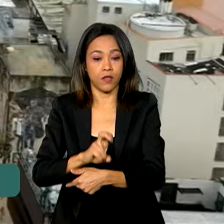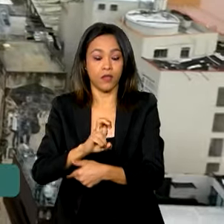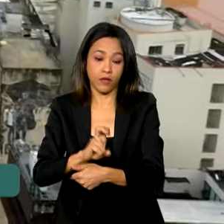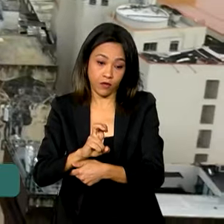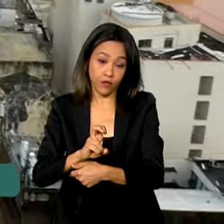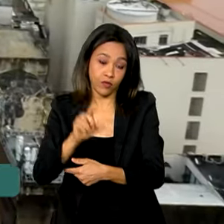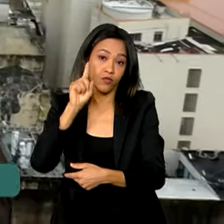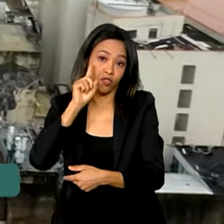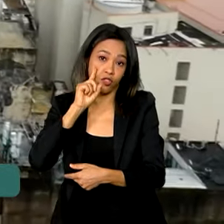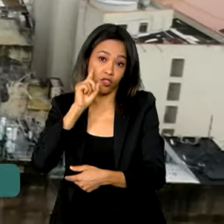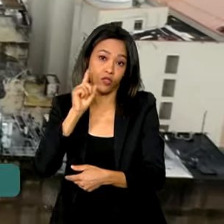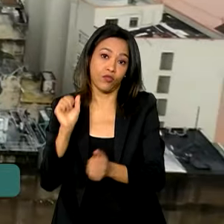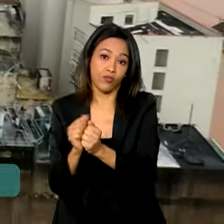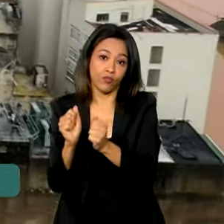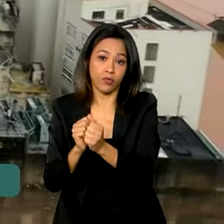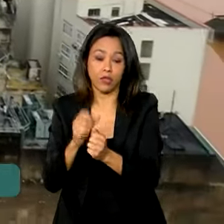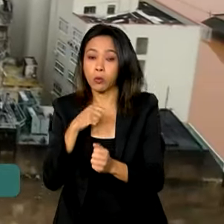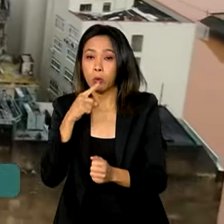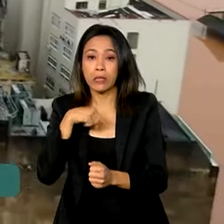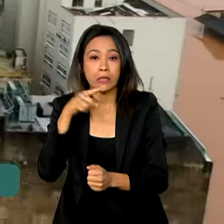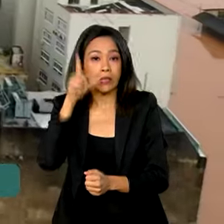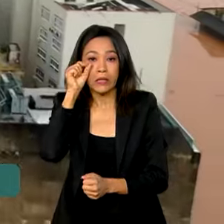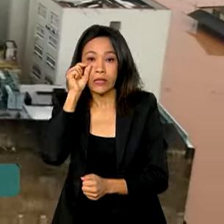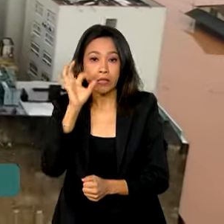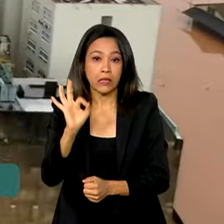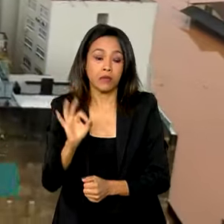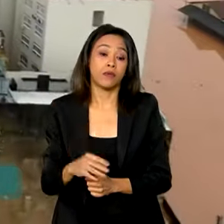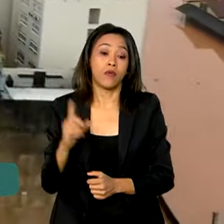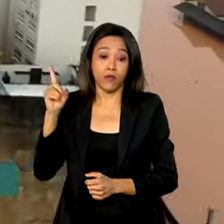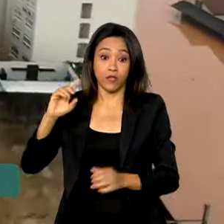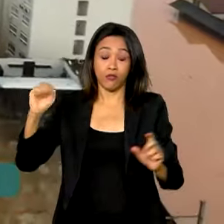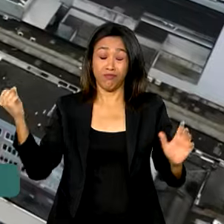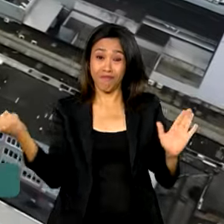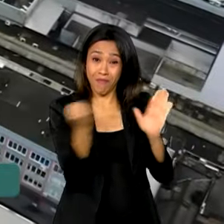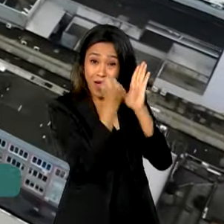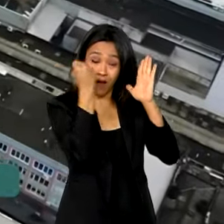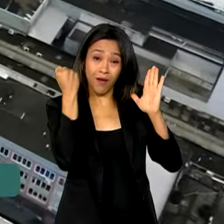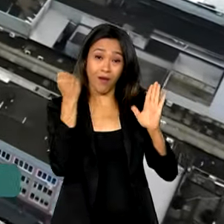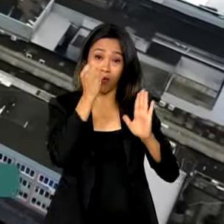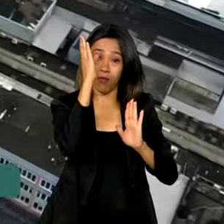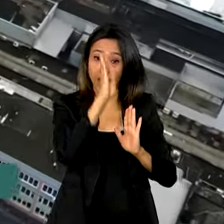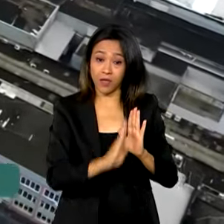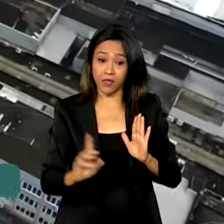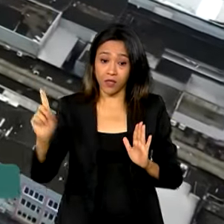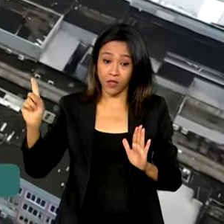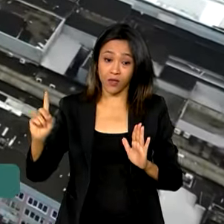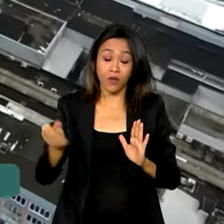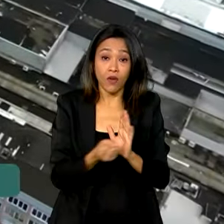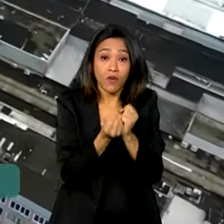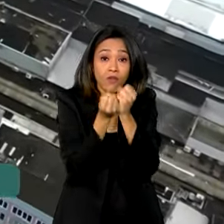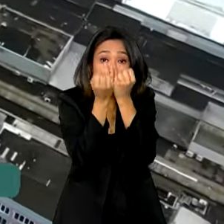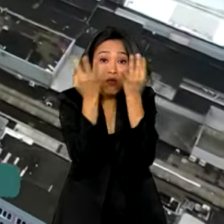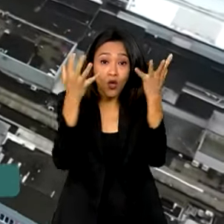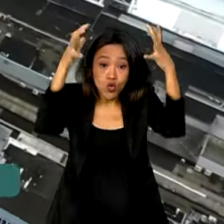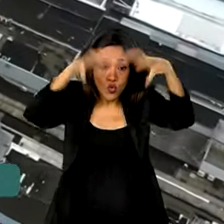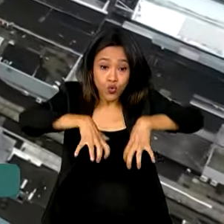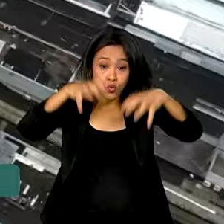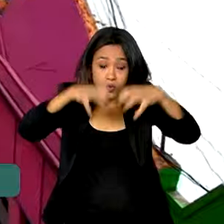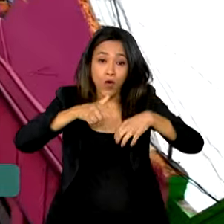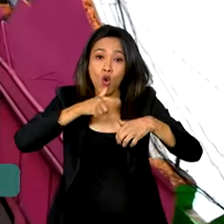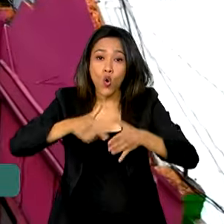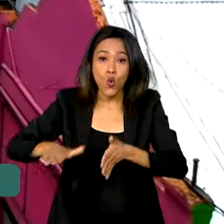por noite. A tragédia no Rio Grande do Sul marcou o país. Depois de vários dias de chuva forte, o Guaíba